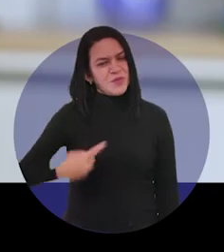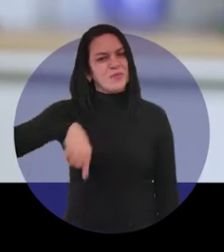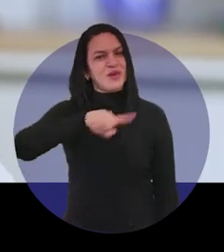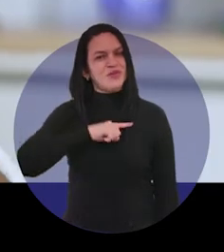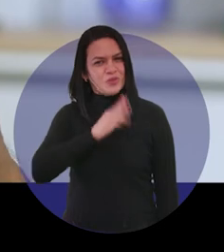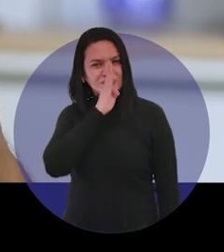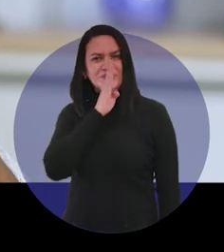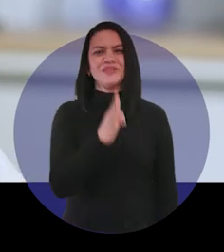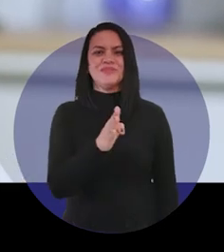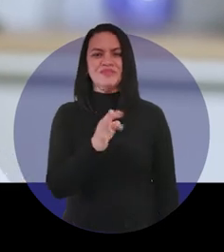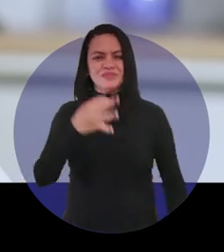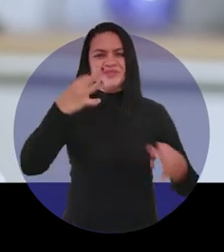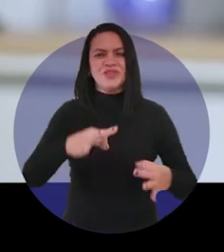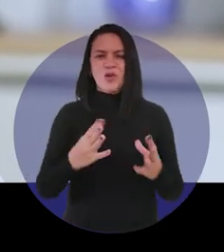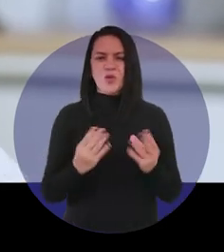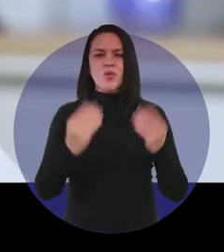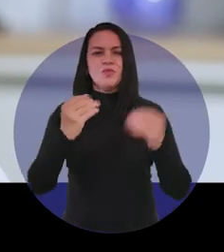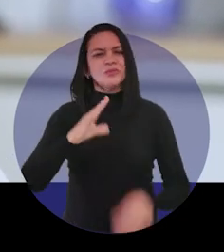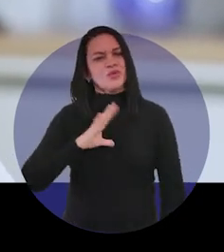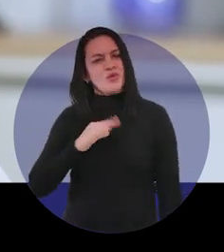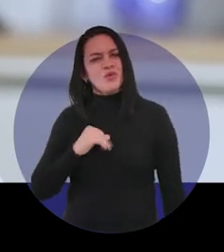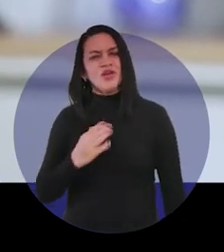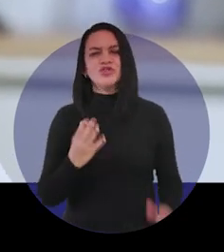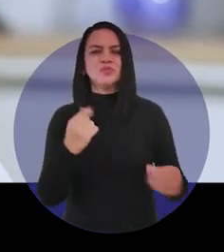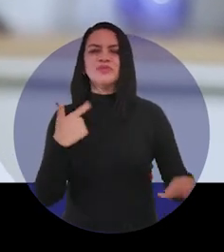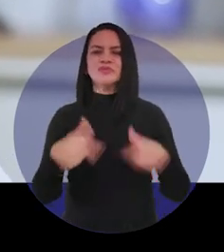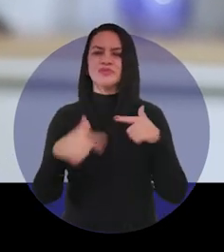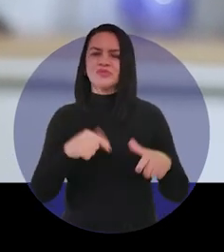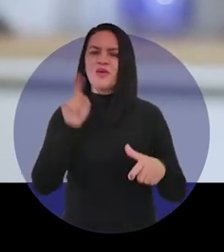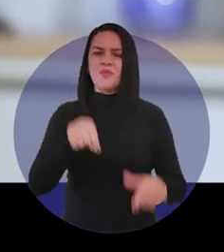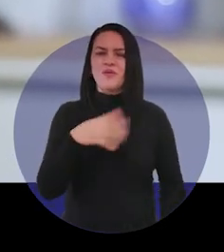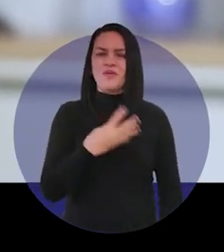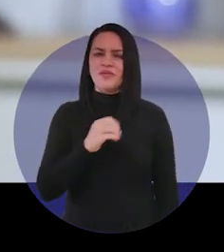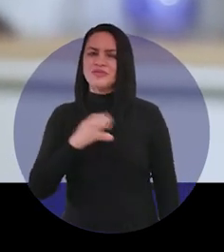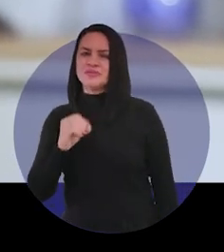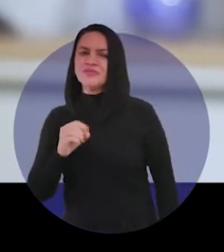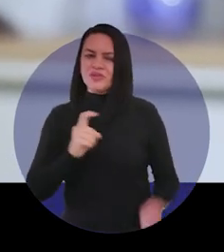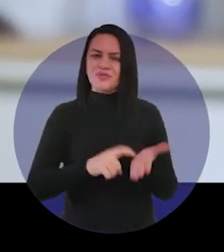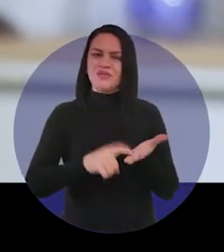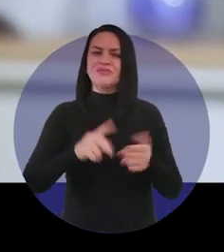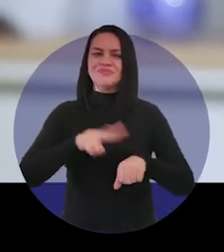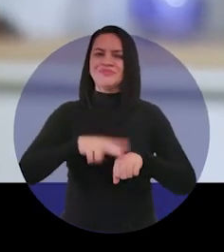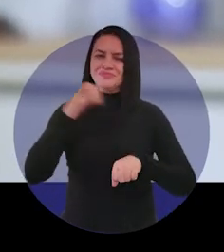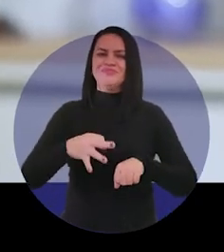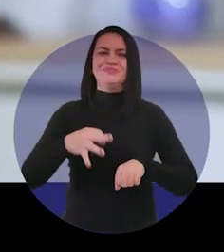Para a gente seguir em frente com muita coragem, muito trabalho, é 400 e confirma. Obrigado.